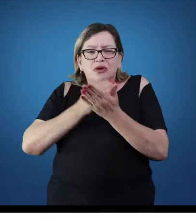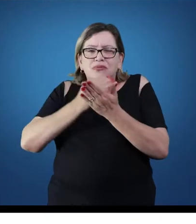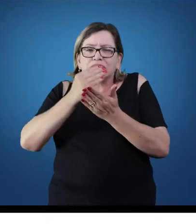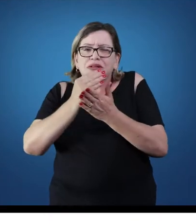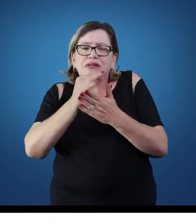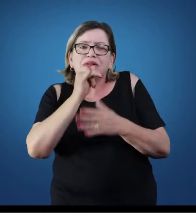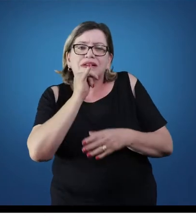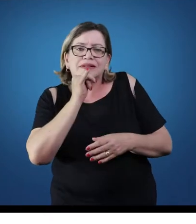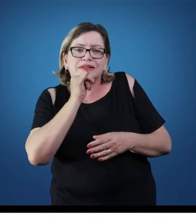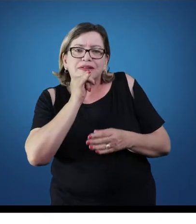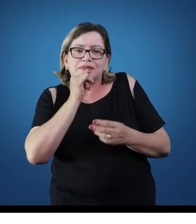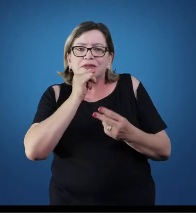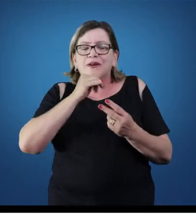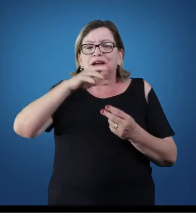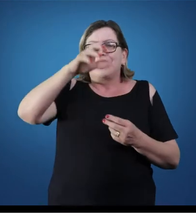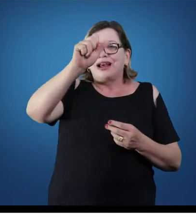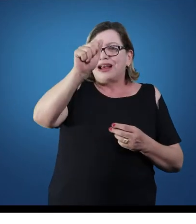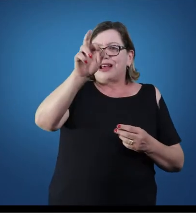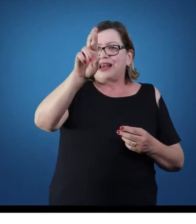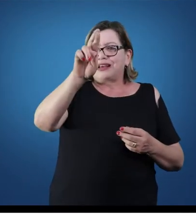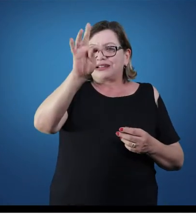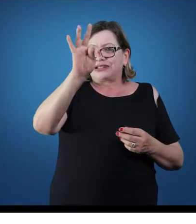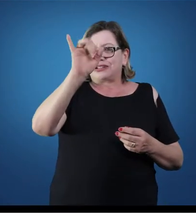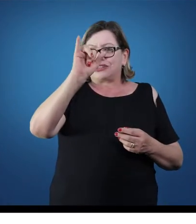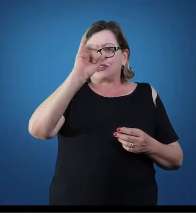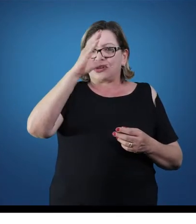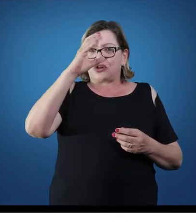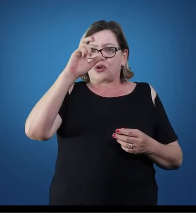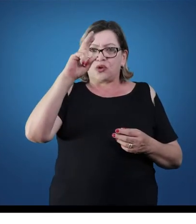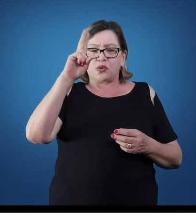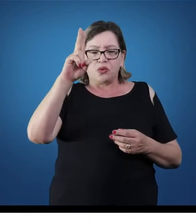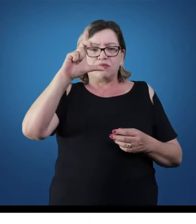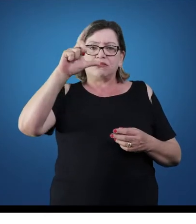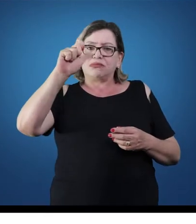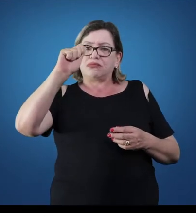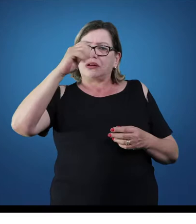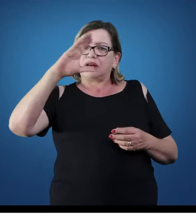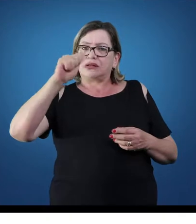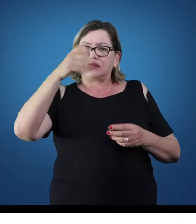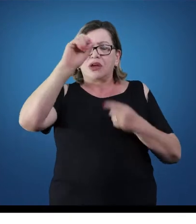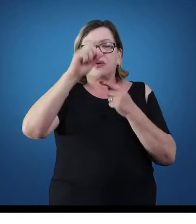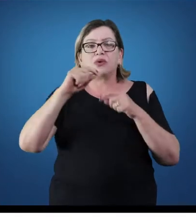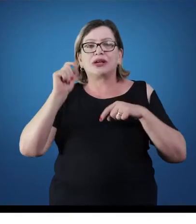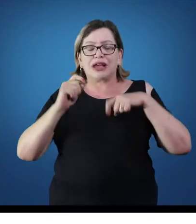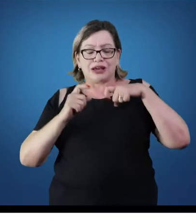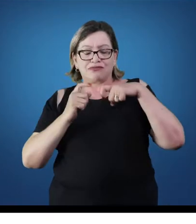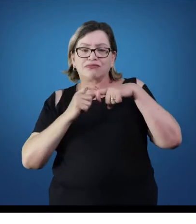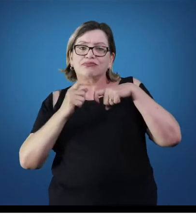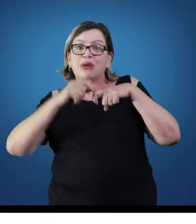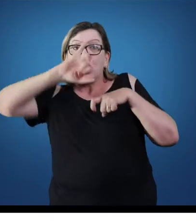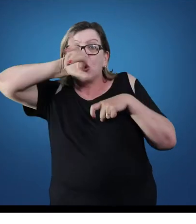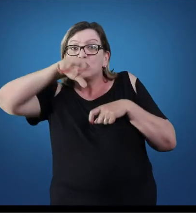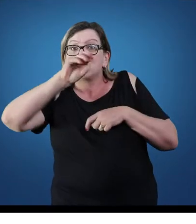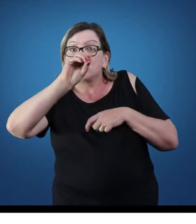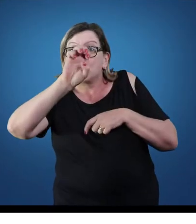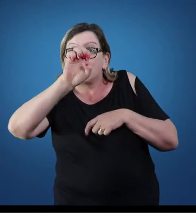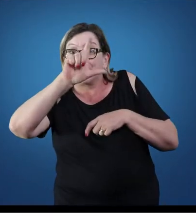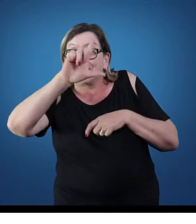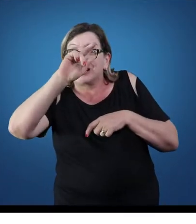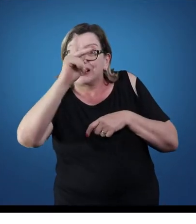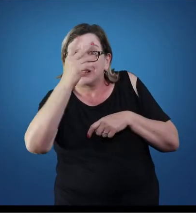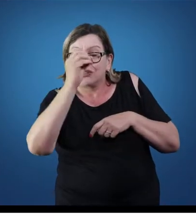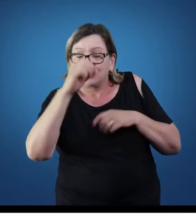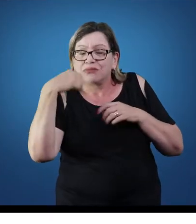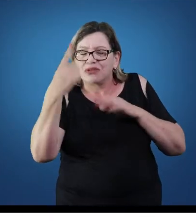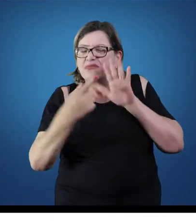exemplo de uma articulação clássica aí que nós temos é o joelho. Vocês vão ter o entendimento aqui do que se compõe uma articulação,